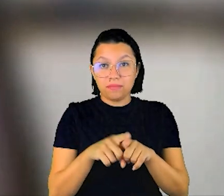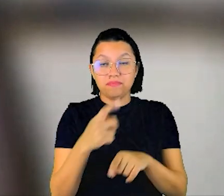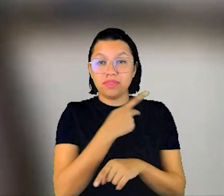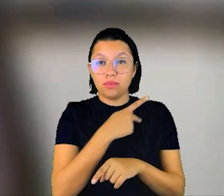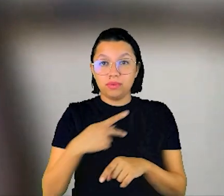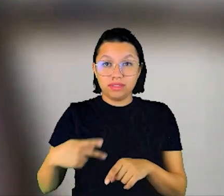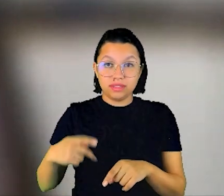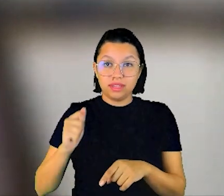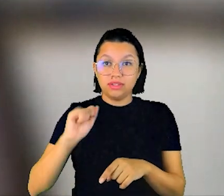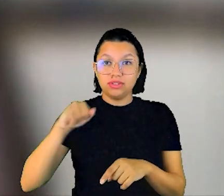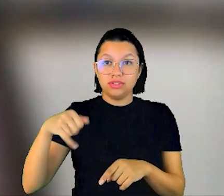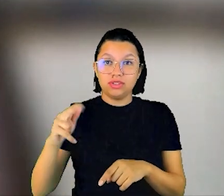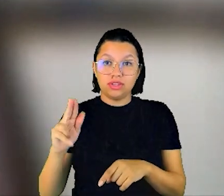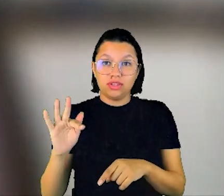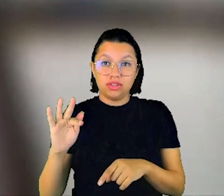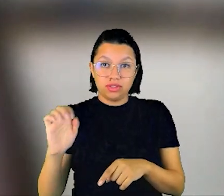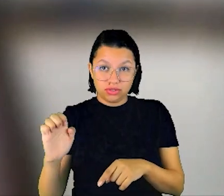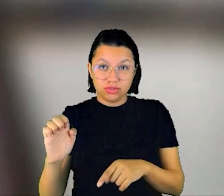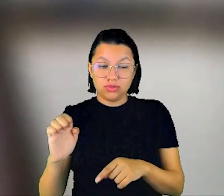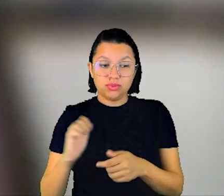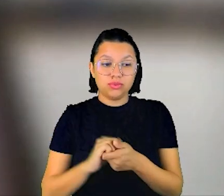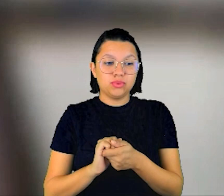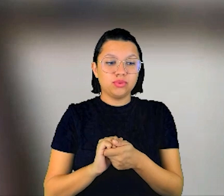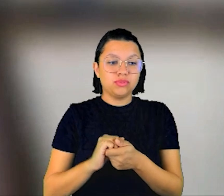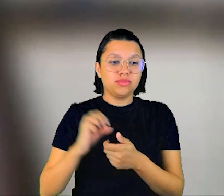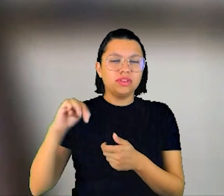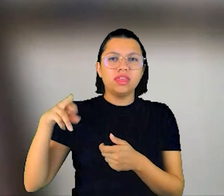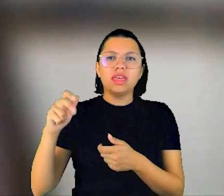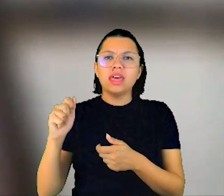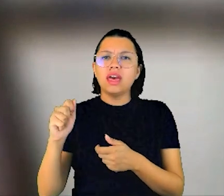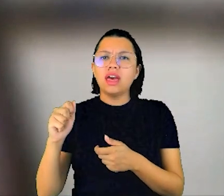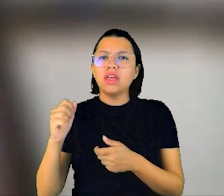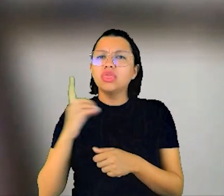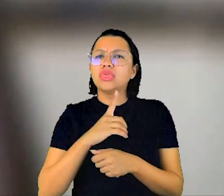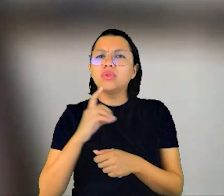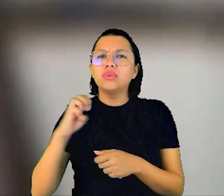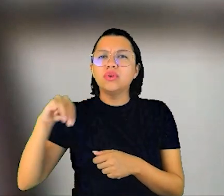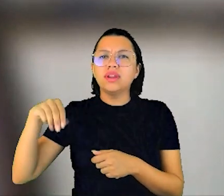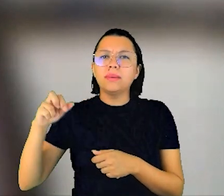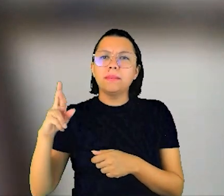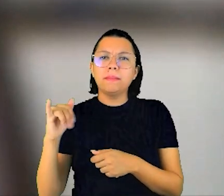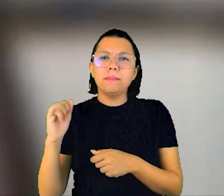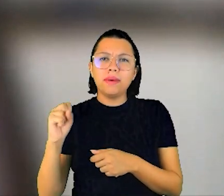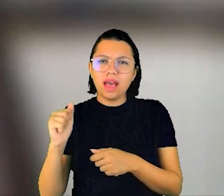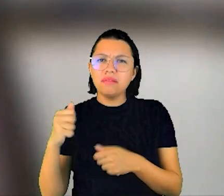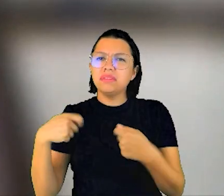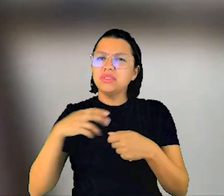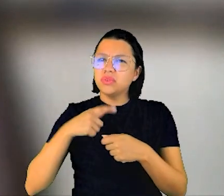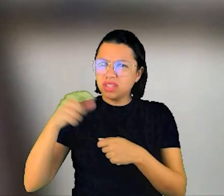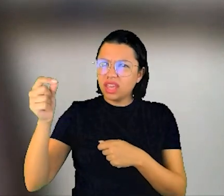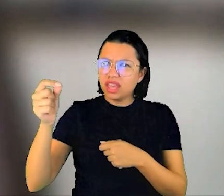presidente da Juf Nelson Alves, acho que a doutora Marisa teve que sair da